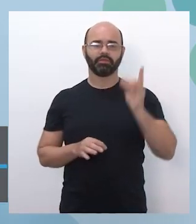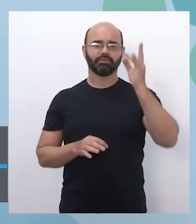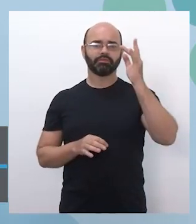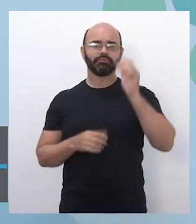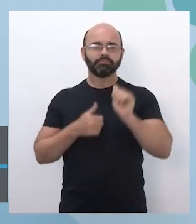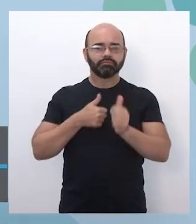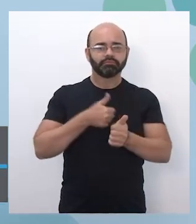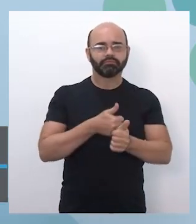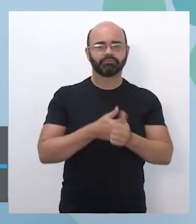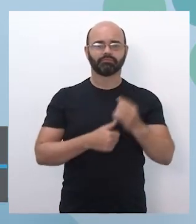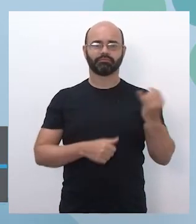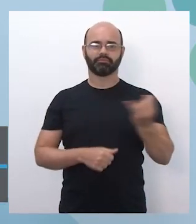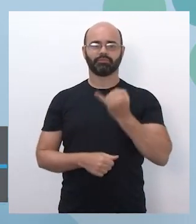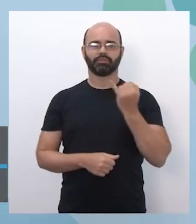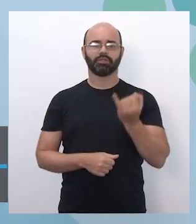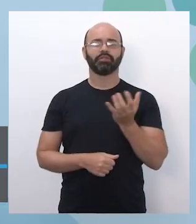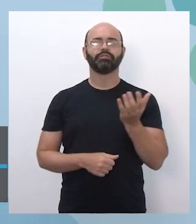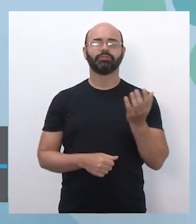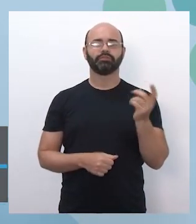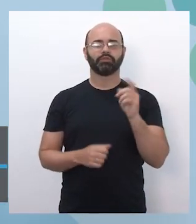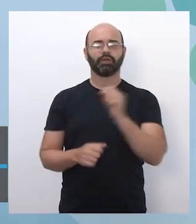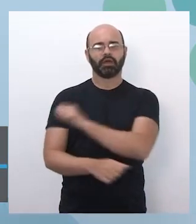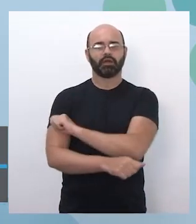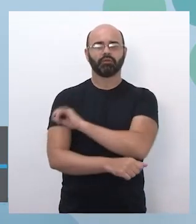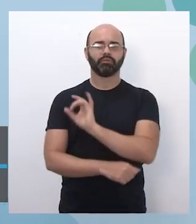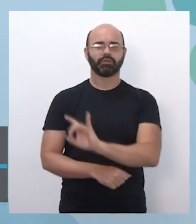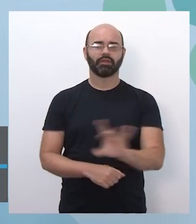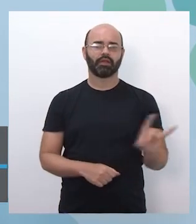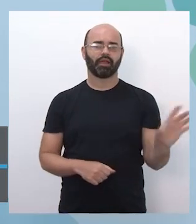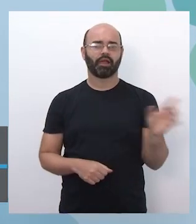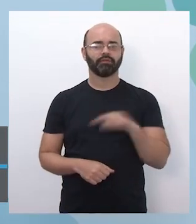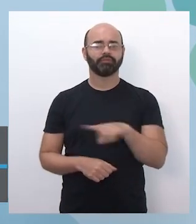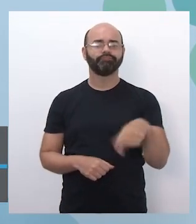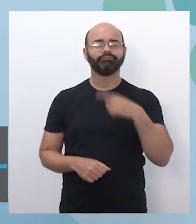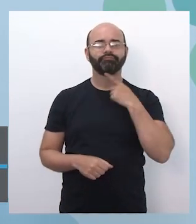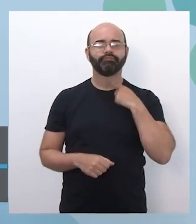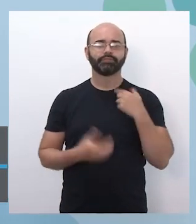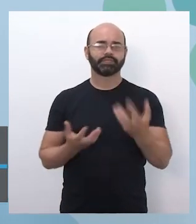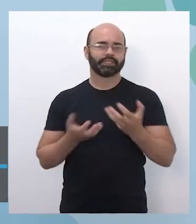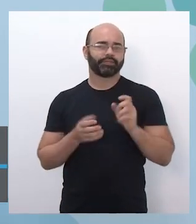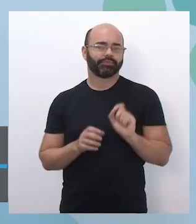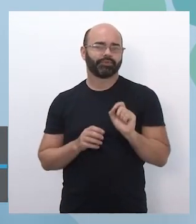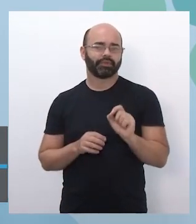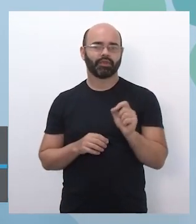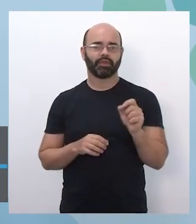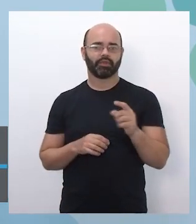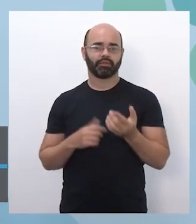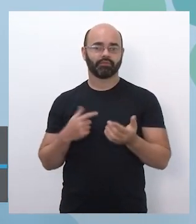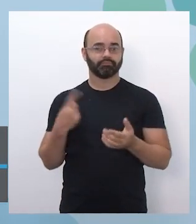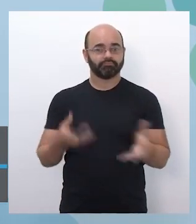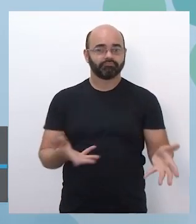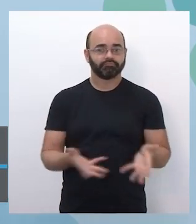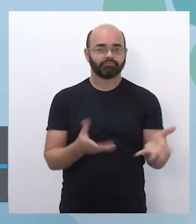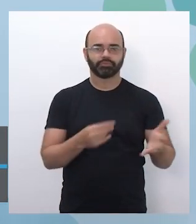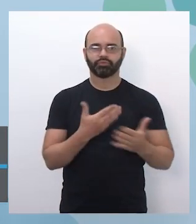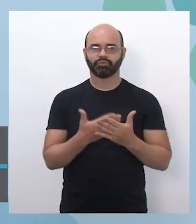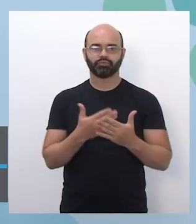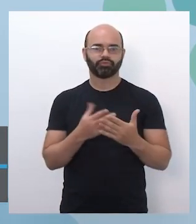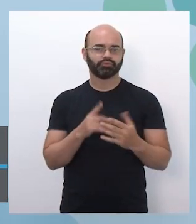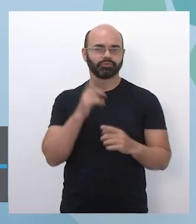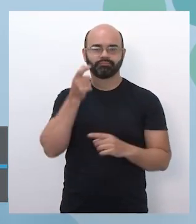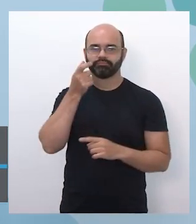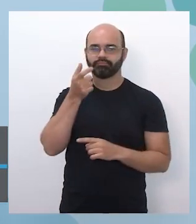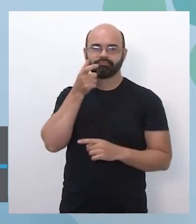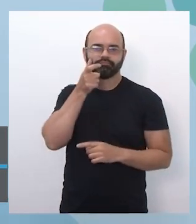saber qual é o sonho de cada aluno, o que eles estão almejando, o que vai manter eles engajados nos estudos, são os